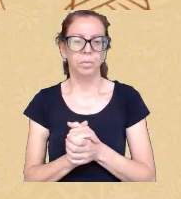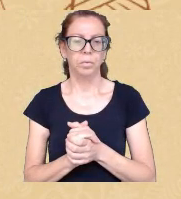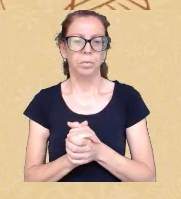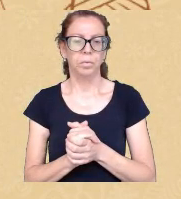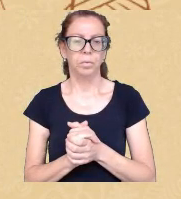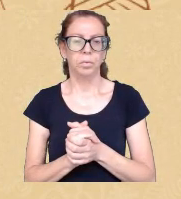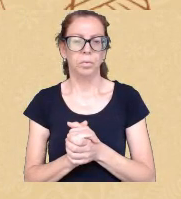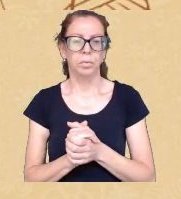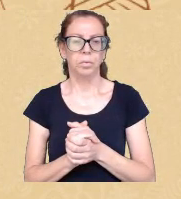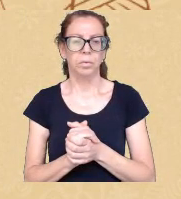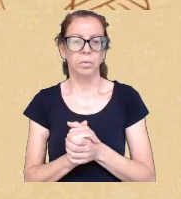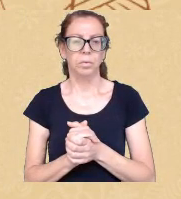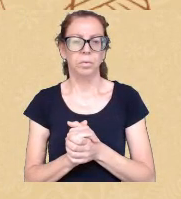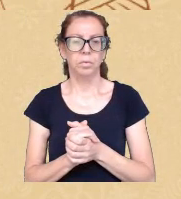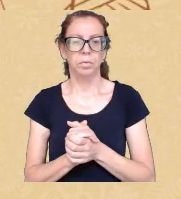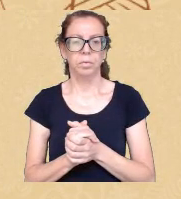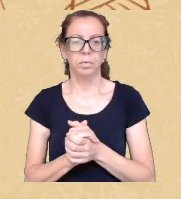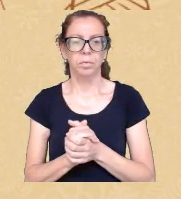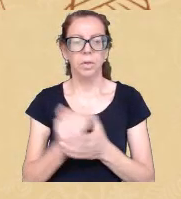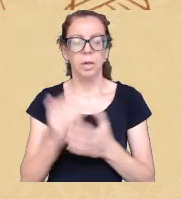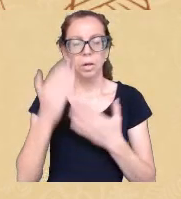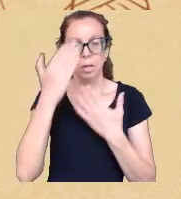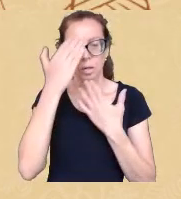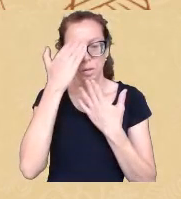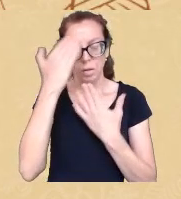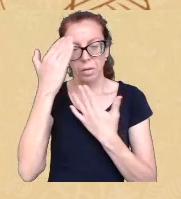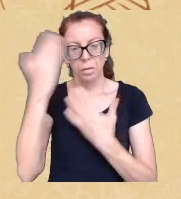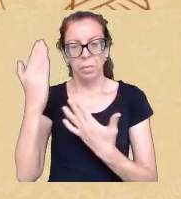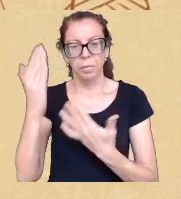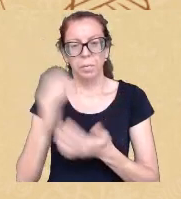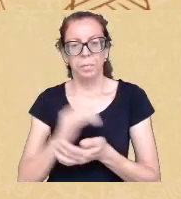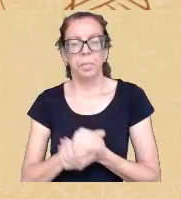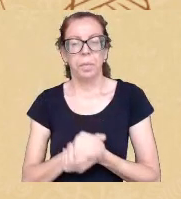obrigada Pierre Reinaldo